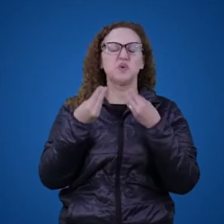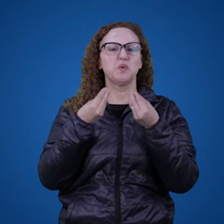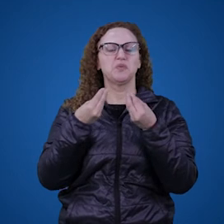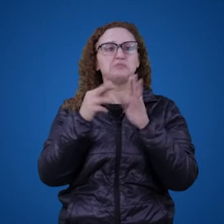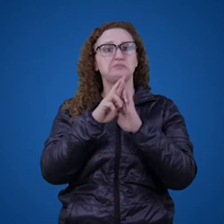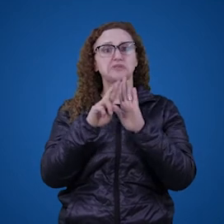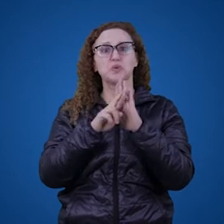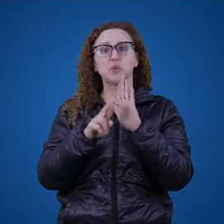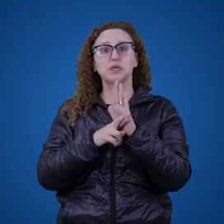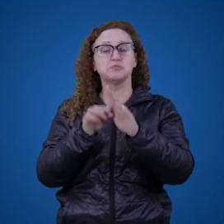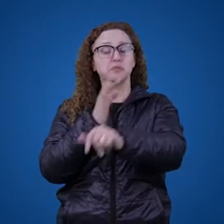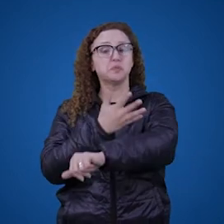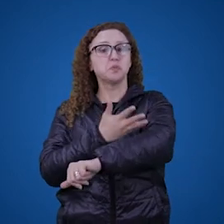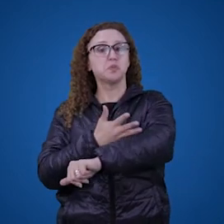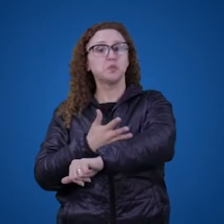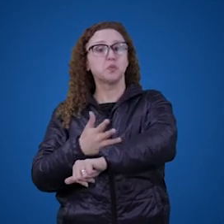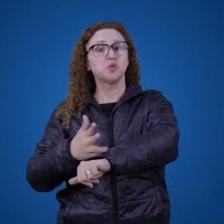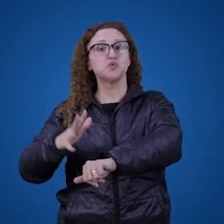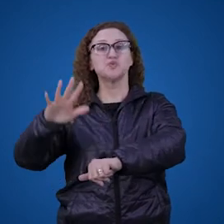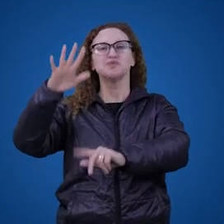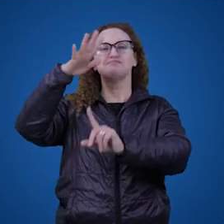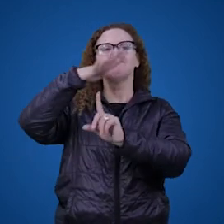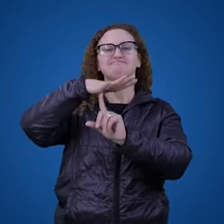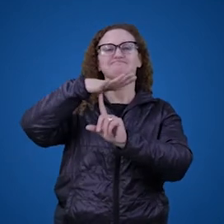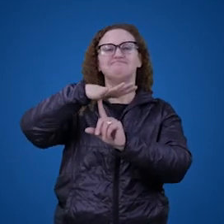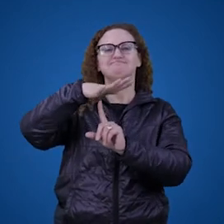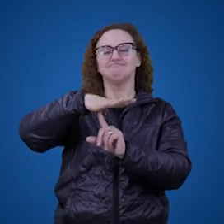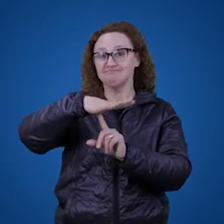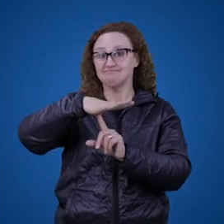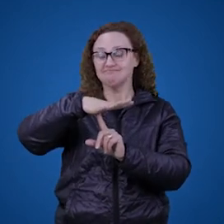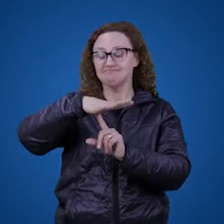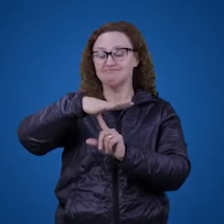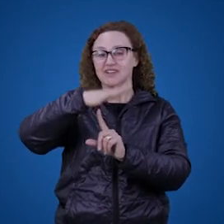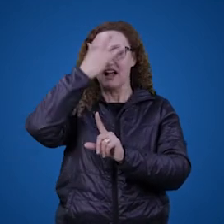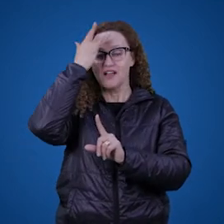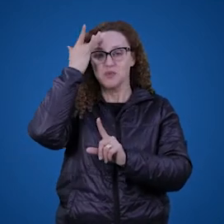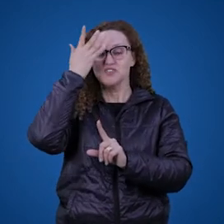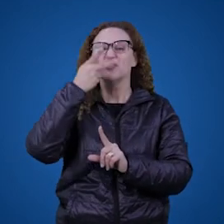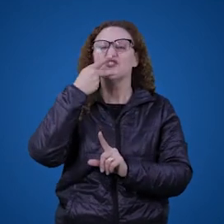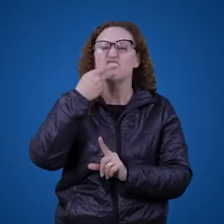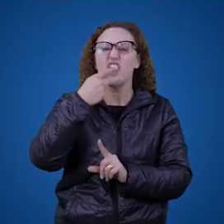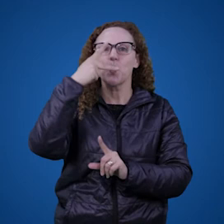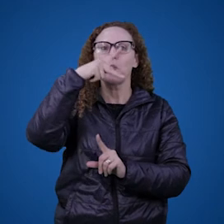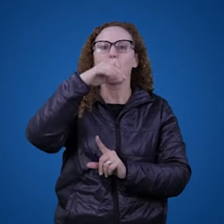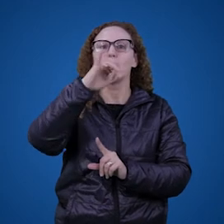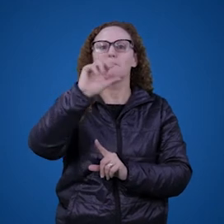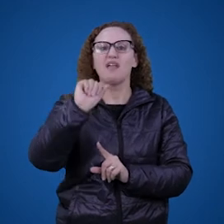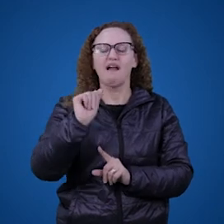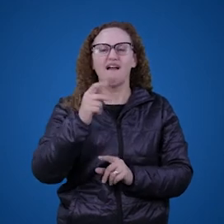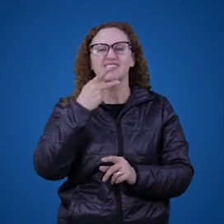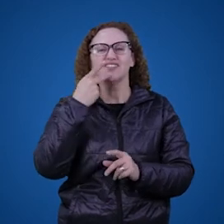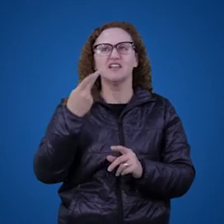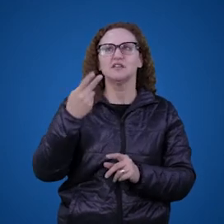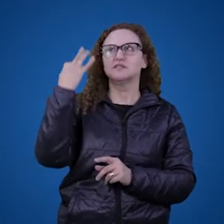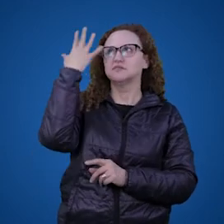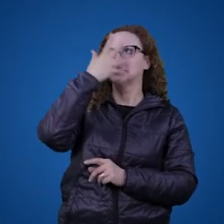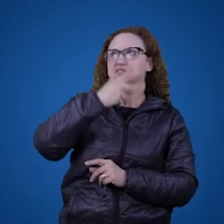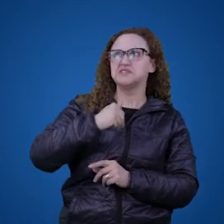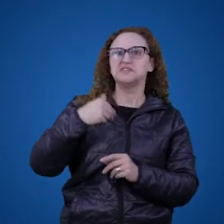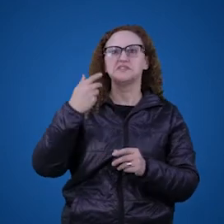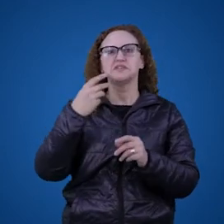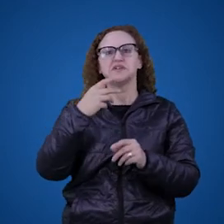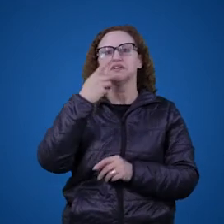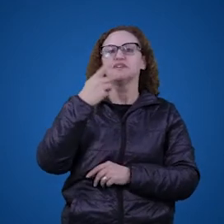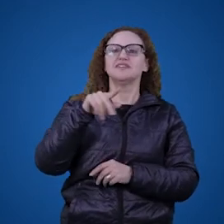uma regra de costume paranaense. Então, quando as pessoas falam o piá está de pé ou o piá é bonito